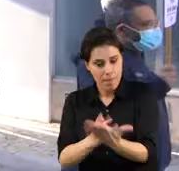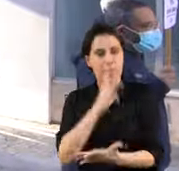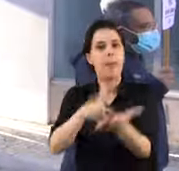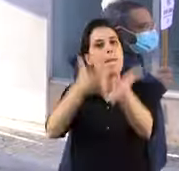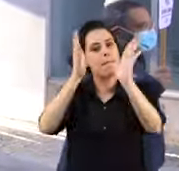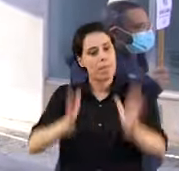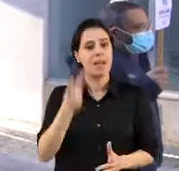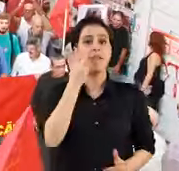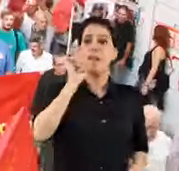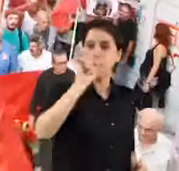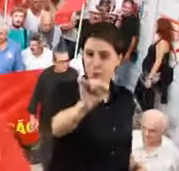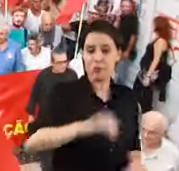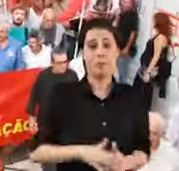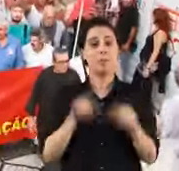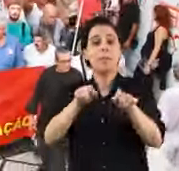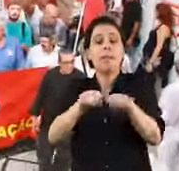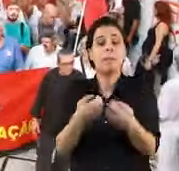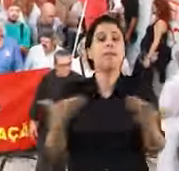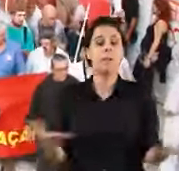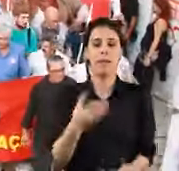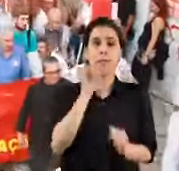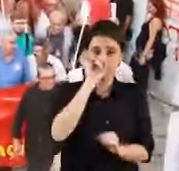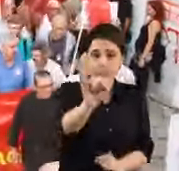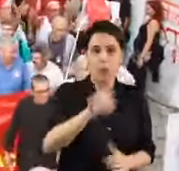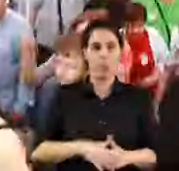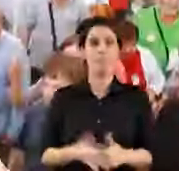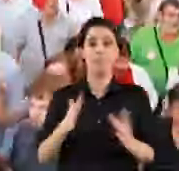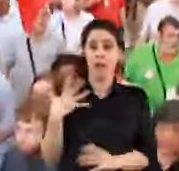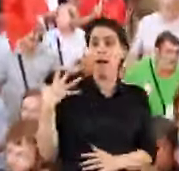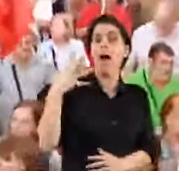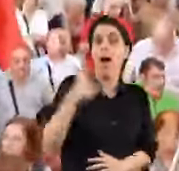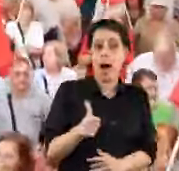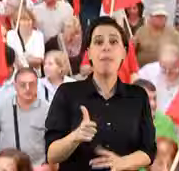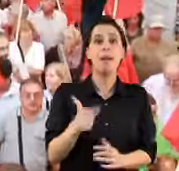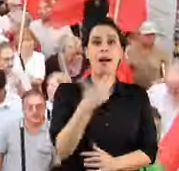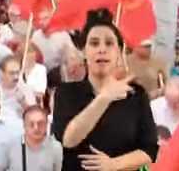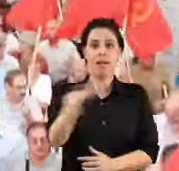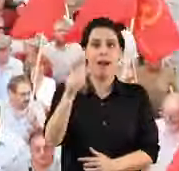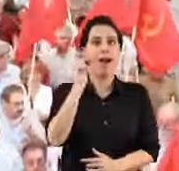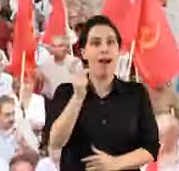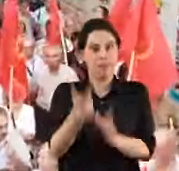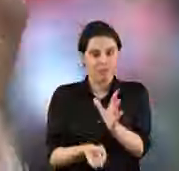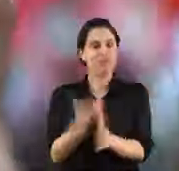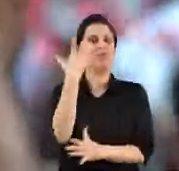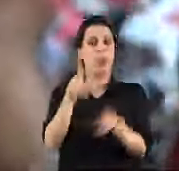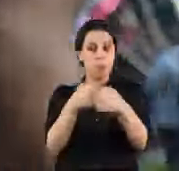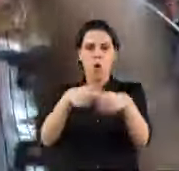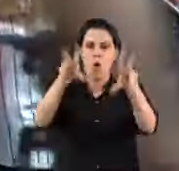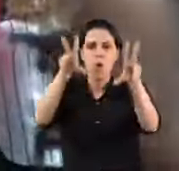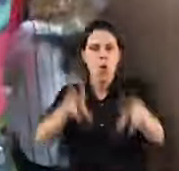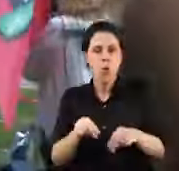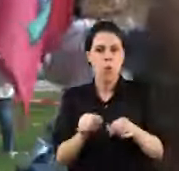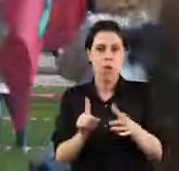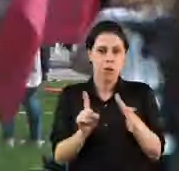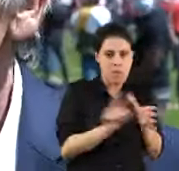respostas necessárias para a tua vida. Esse partido é o teu. E amanhã faz cem anos. Um partido que nunca